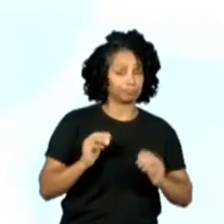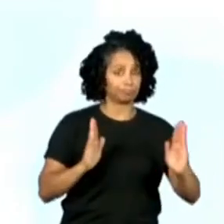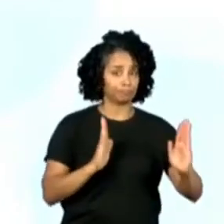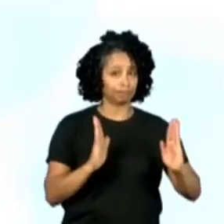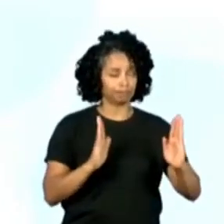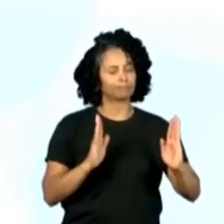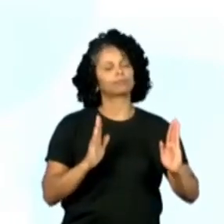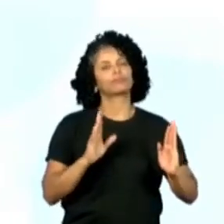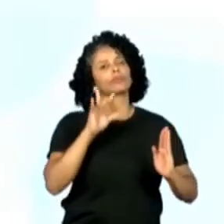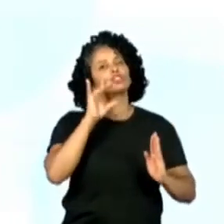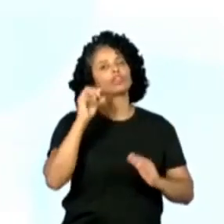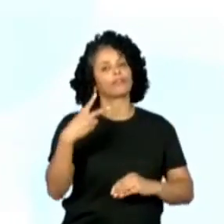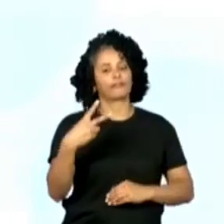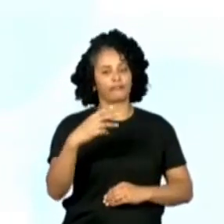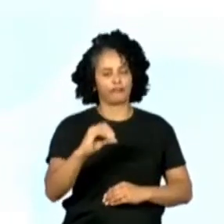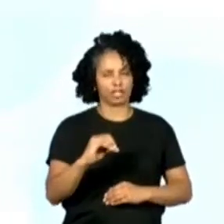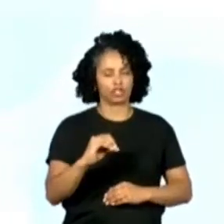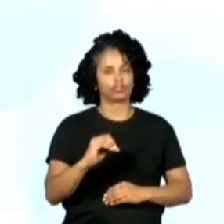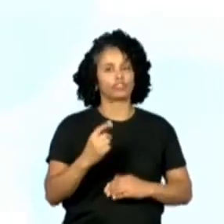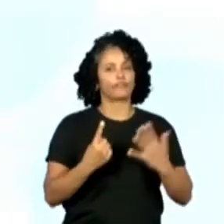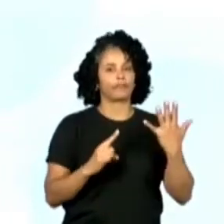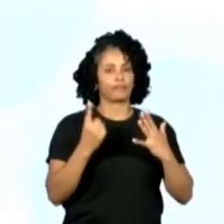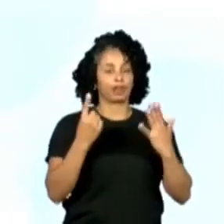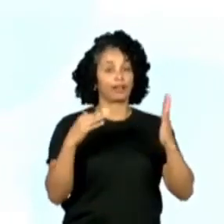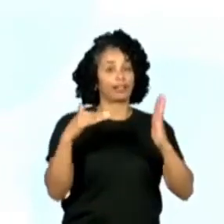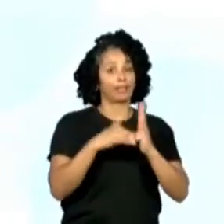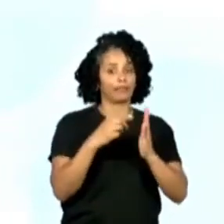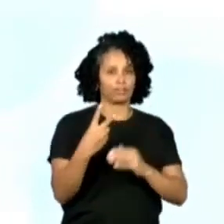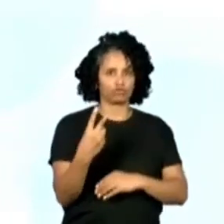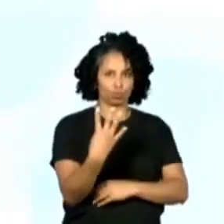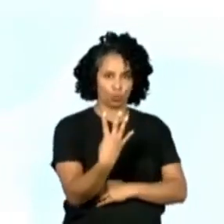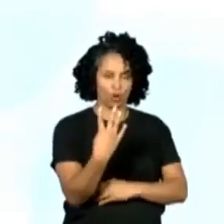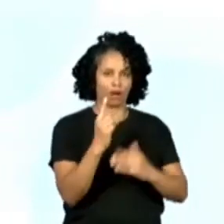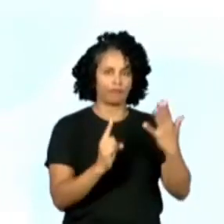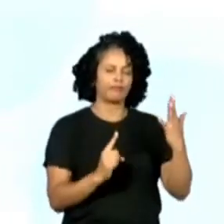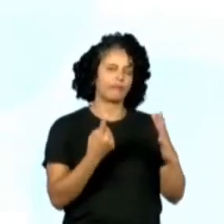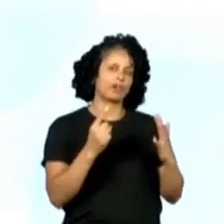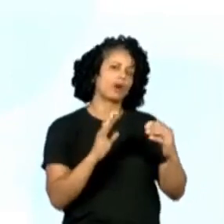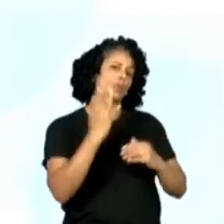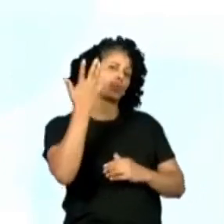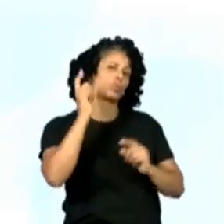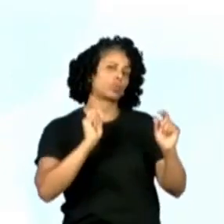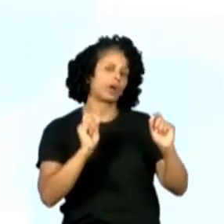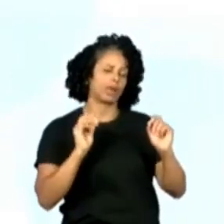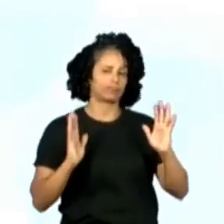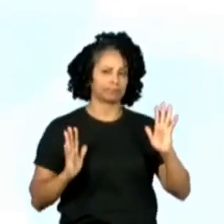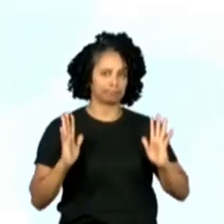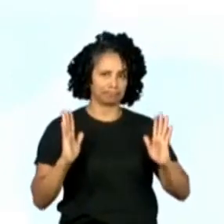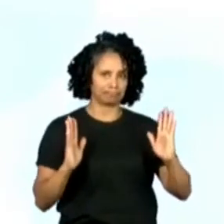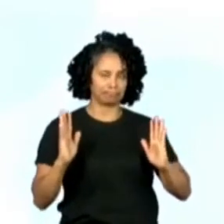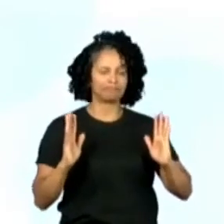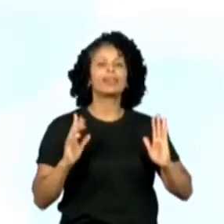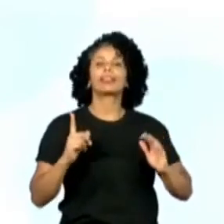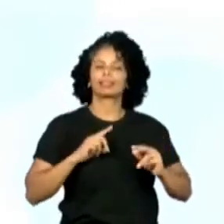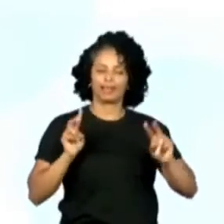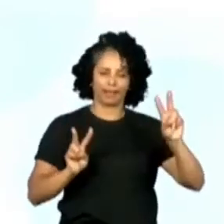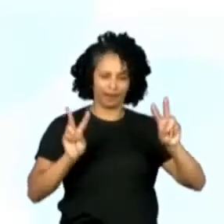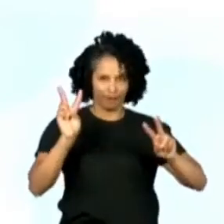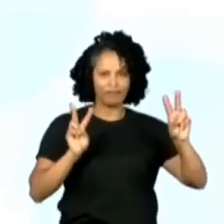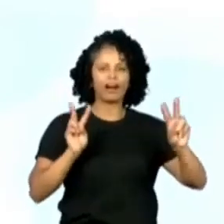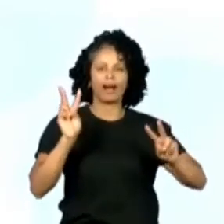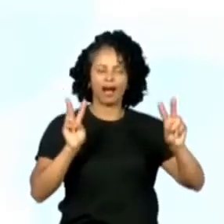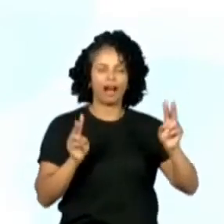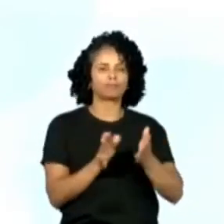de 20 do 2 a 24 do 2... Que acontece o quê? Carnaval. Carnaval.